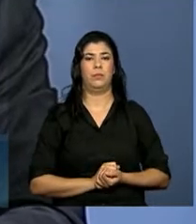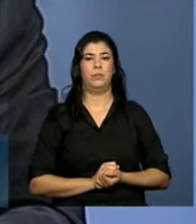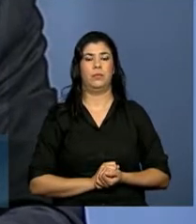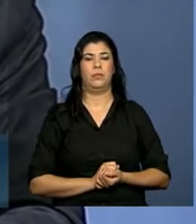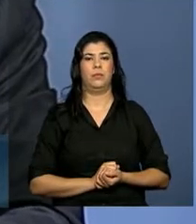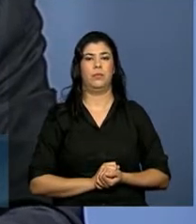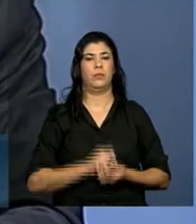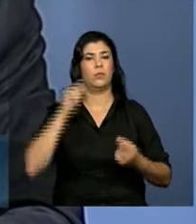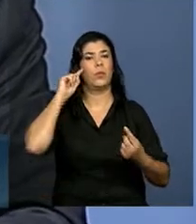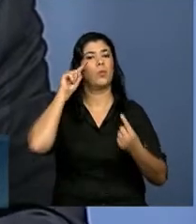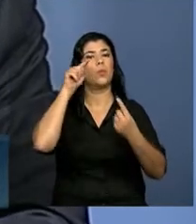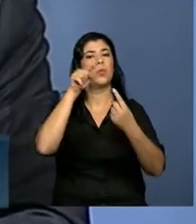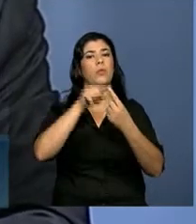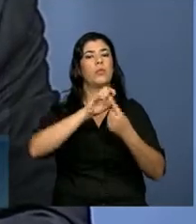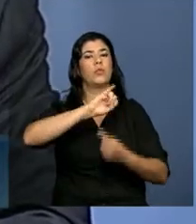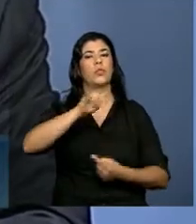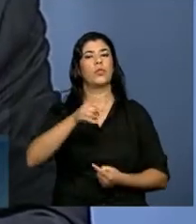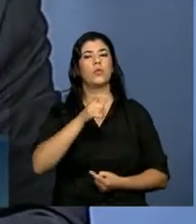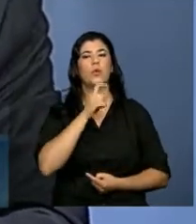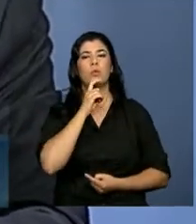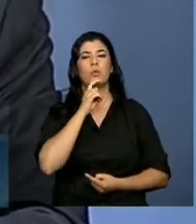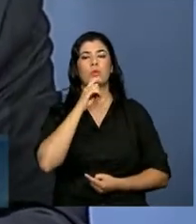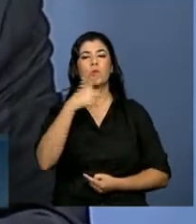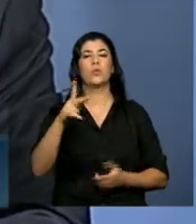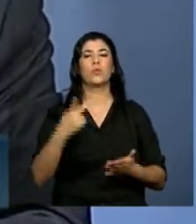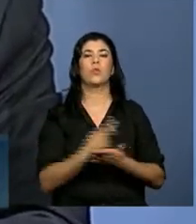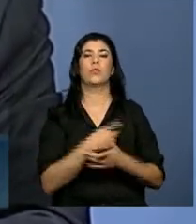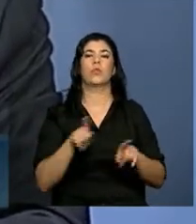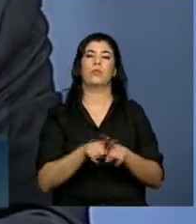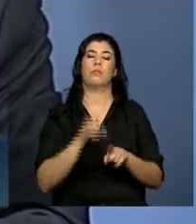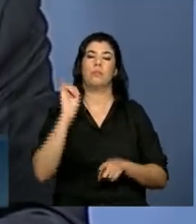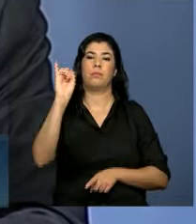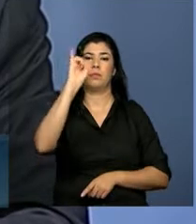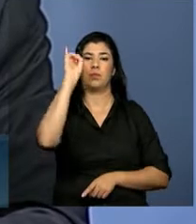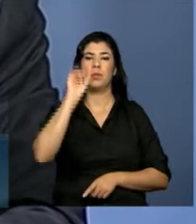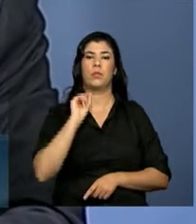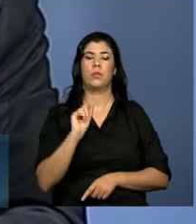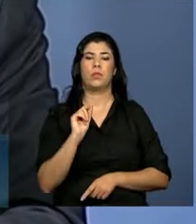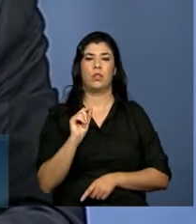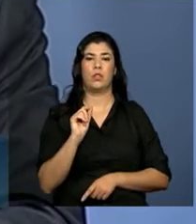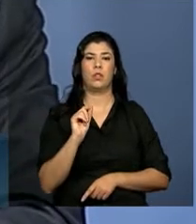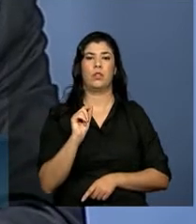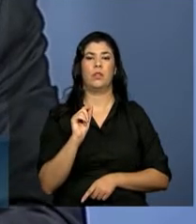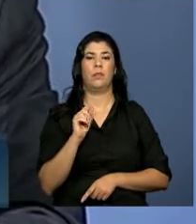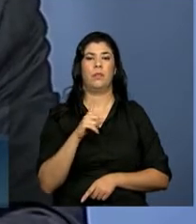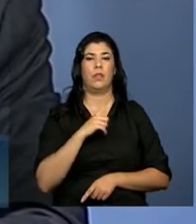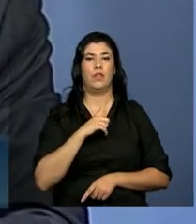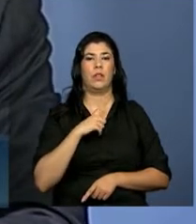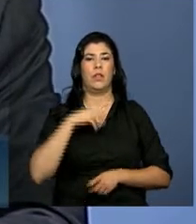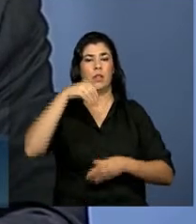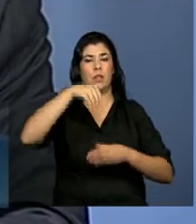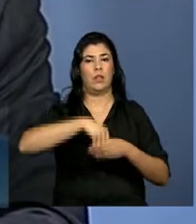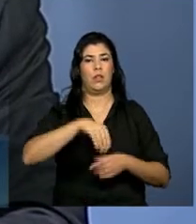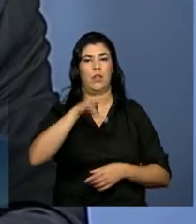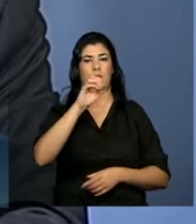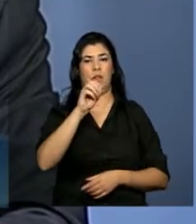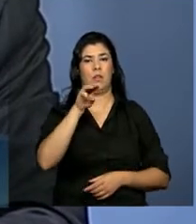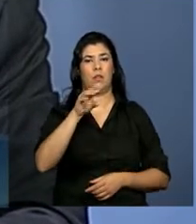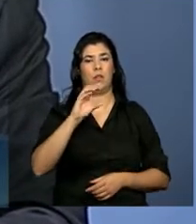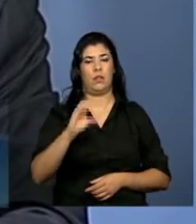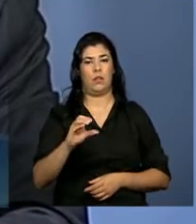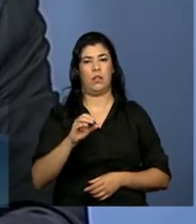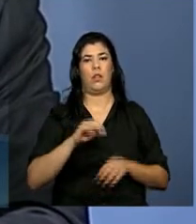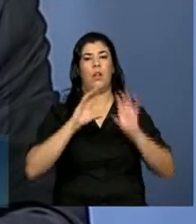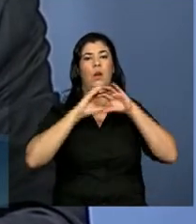A meta é julho e outro momento importante para a organização neste ano é a Conferência